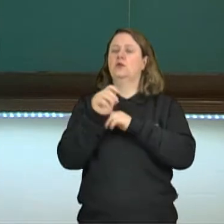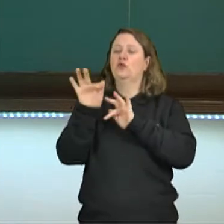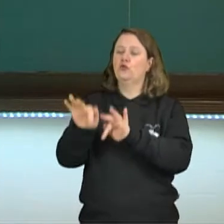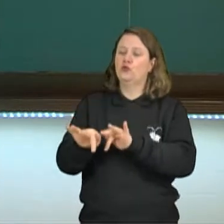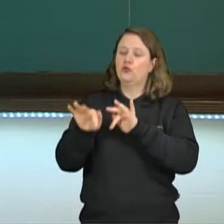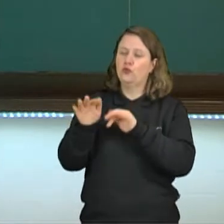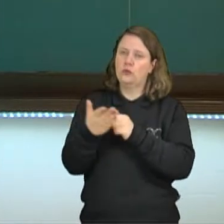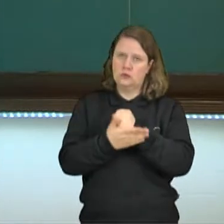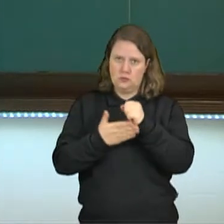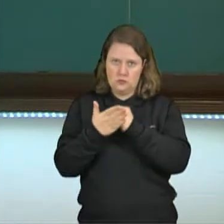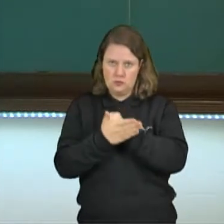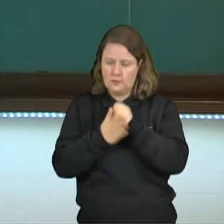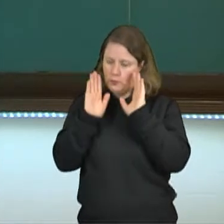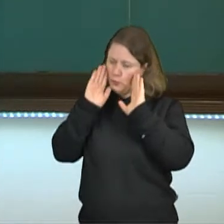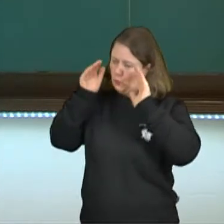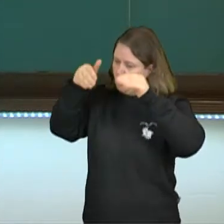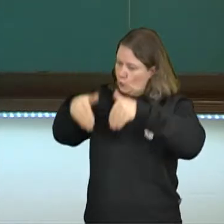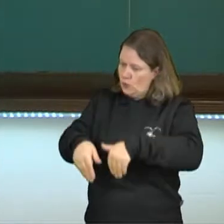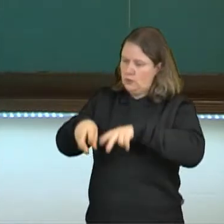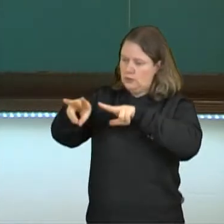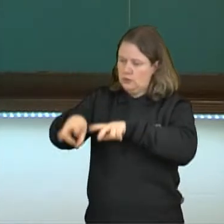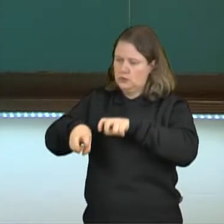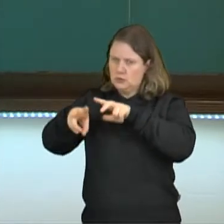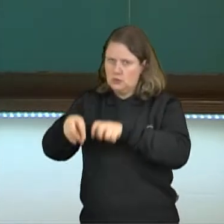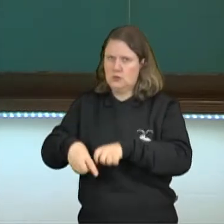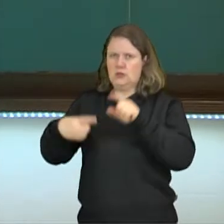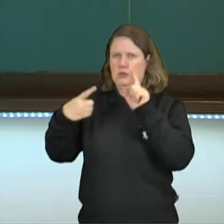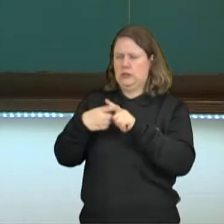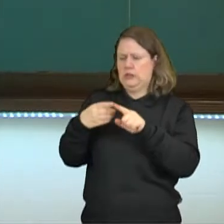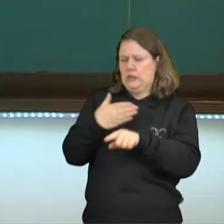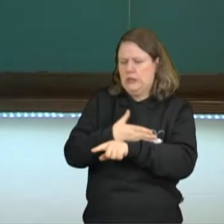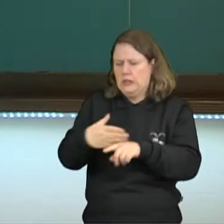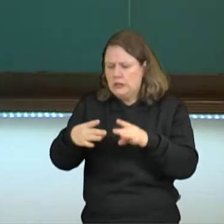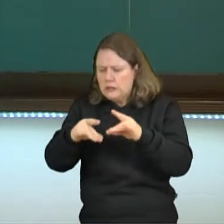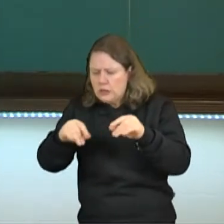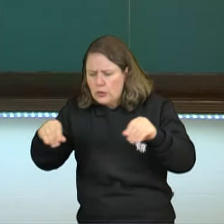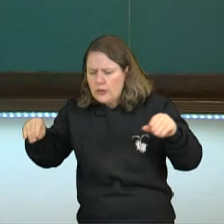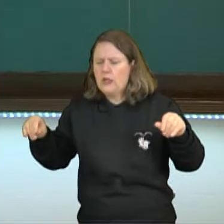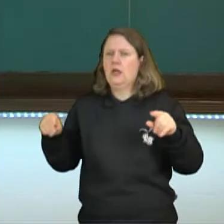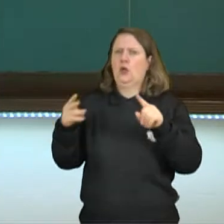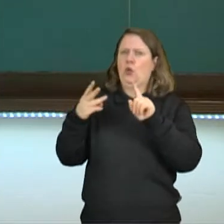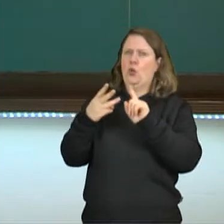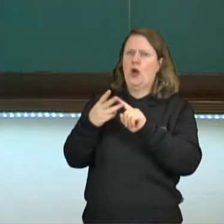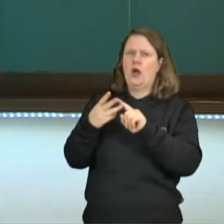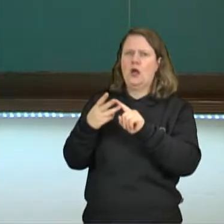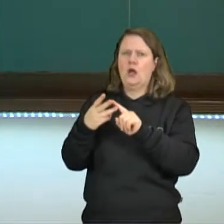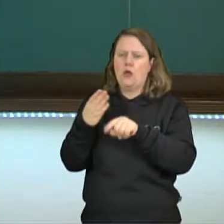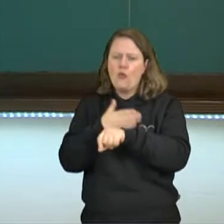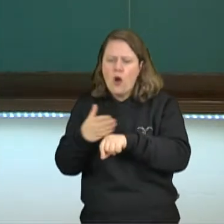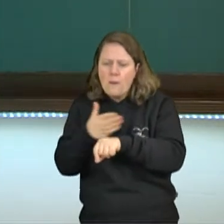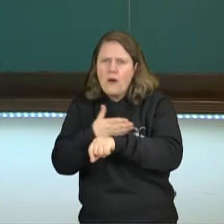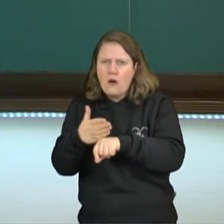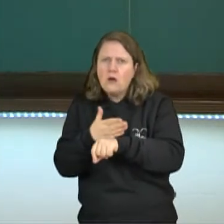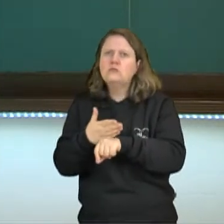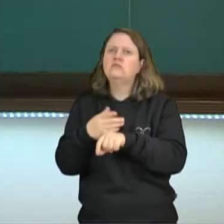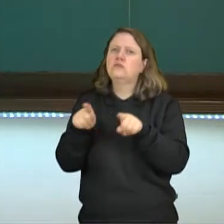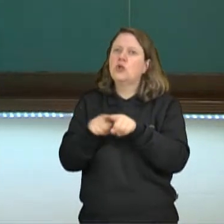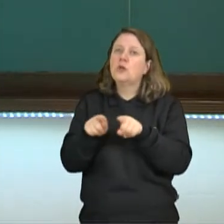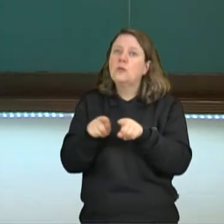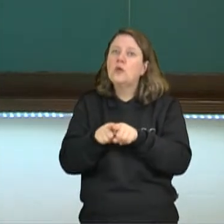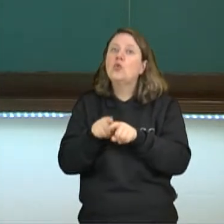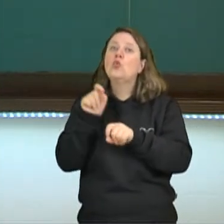baseava na agricultura, trigo, cevada e no pastoreio. Sendo voltada, sobretudo, para a